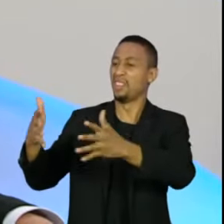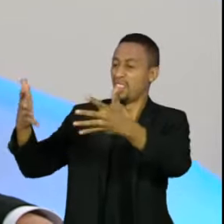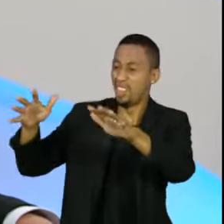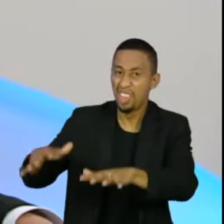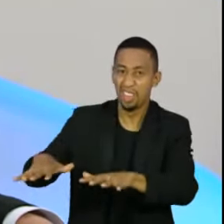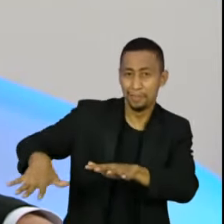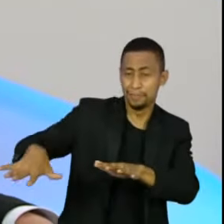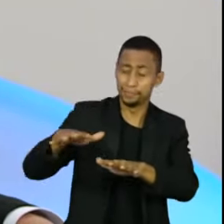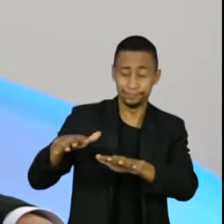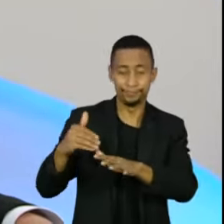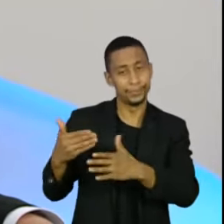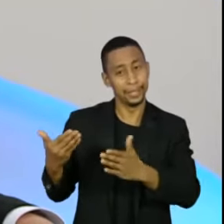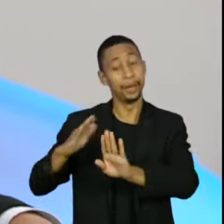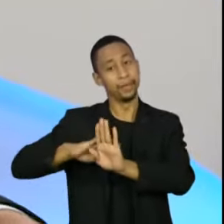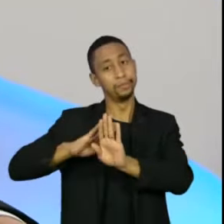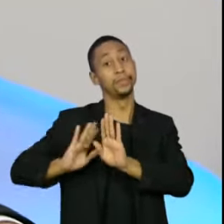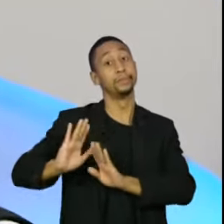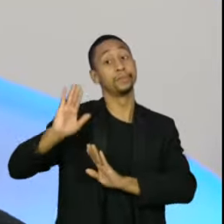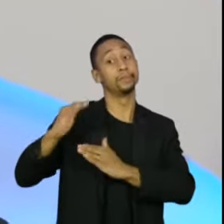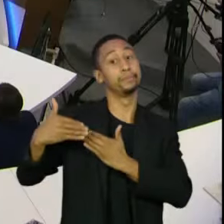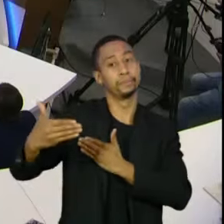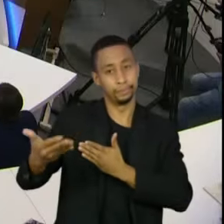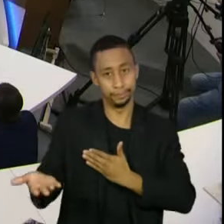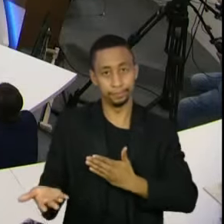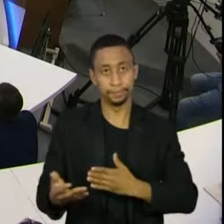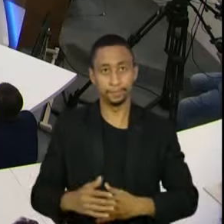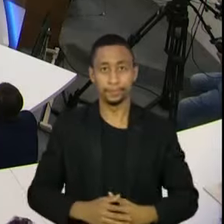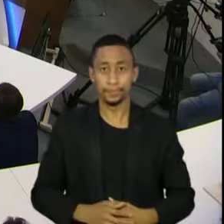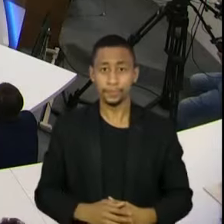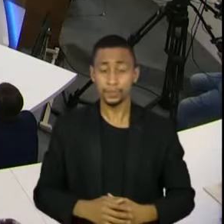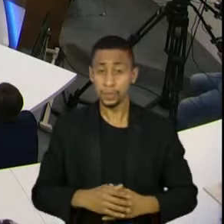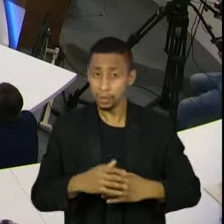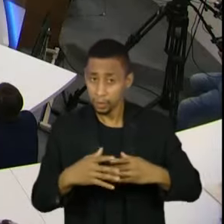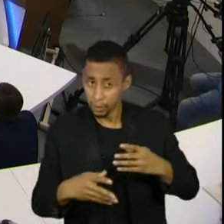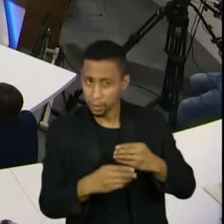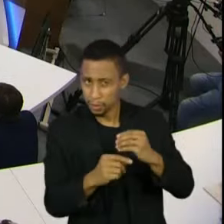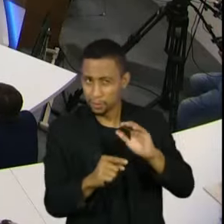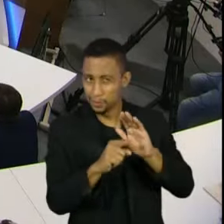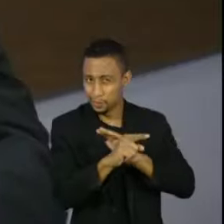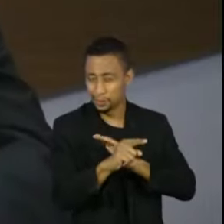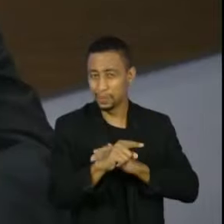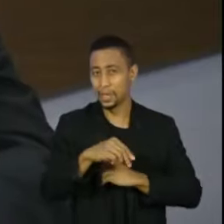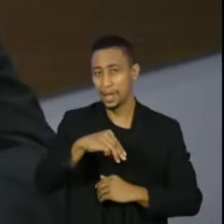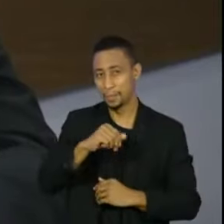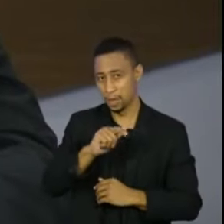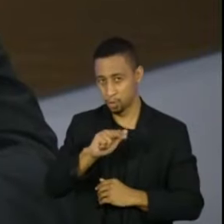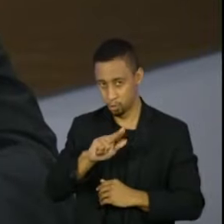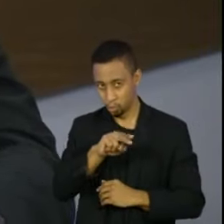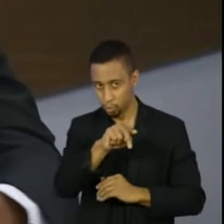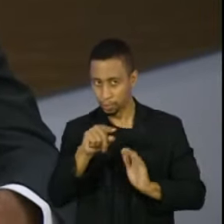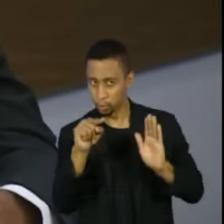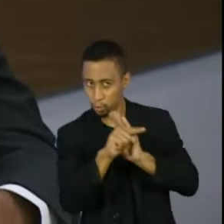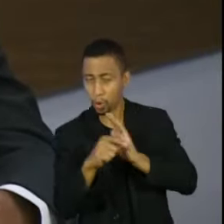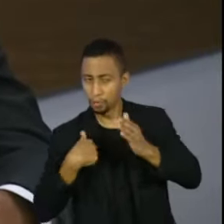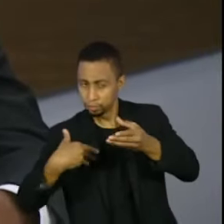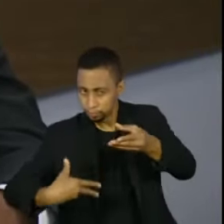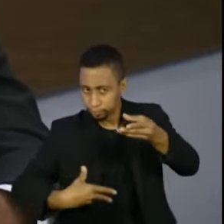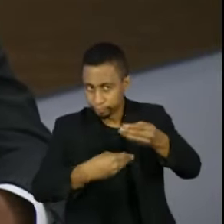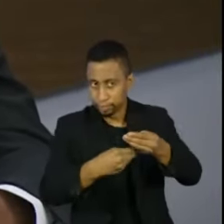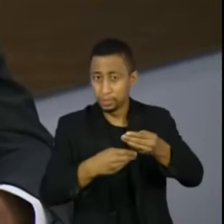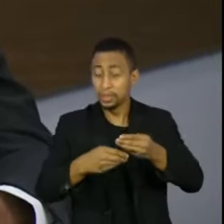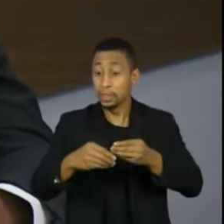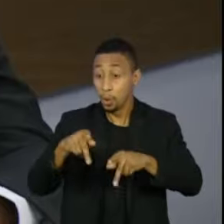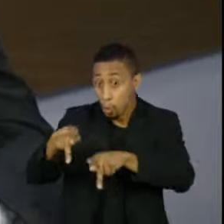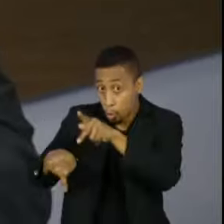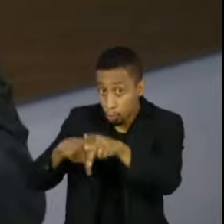político, que, às vezes, tem um viacinho eleitoreiro. Presidente, mas vou reforçar o ponto da Malu, porque o senhor mencionou que a população brasileira tem consciência da gravidade da